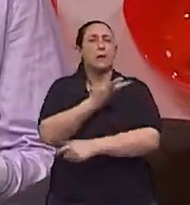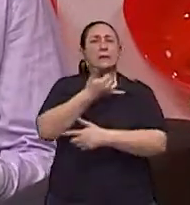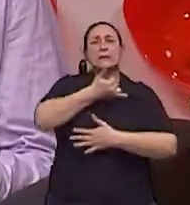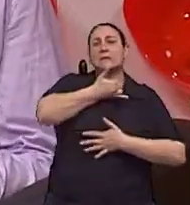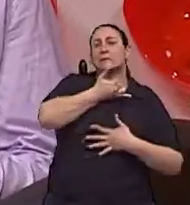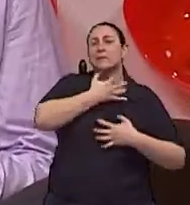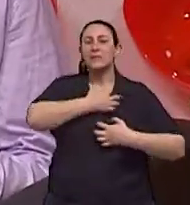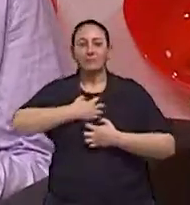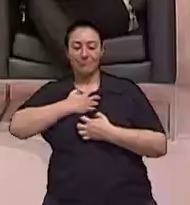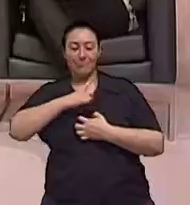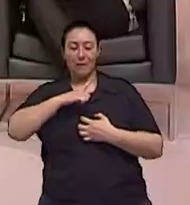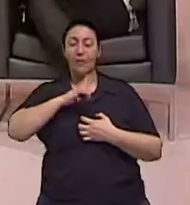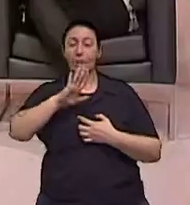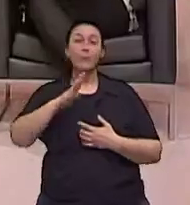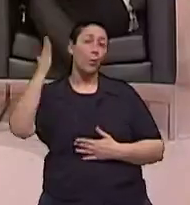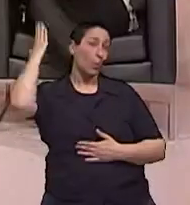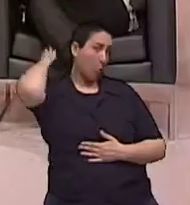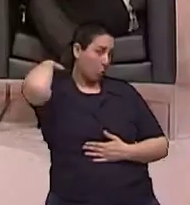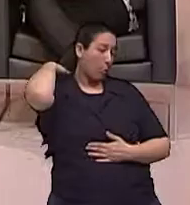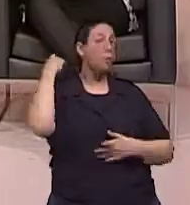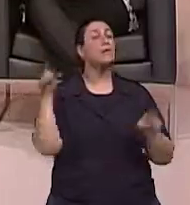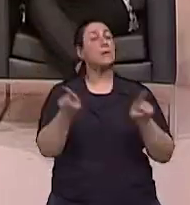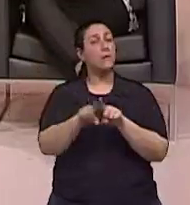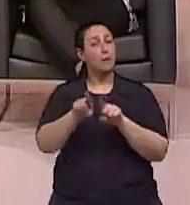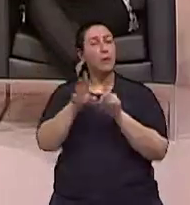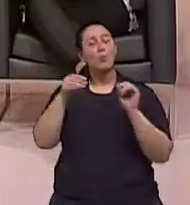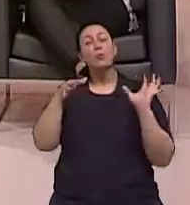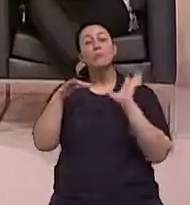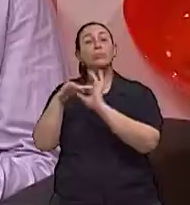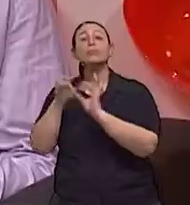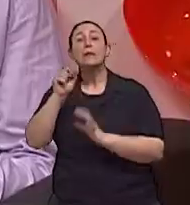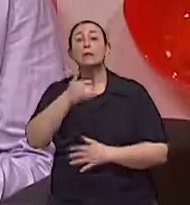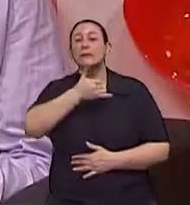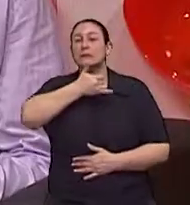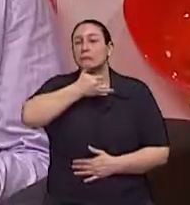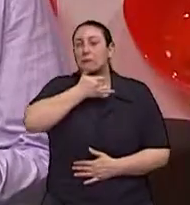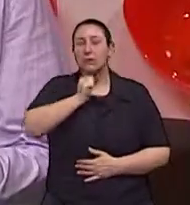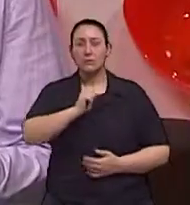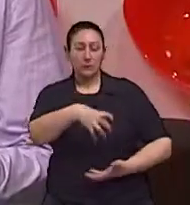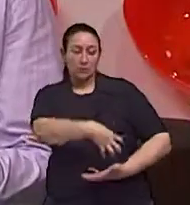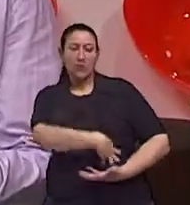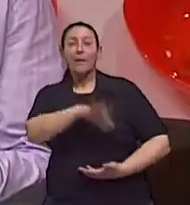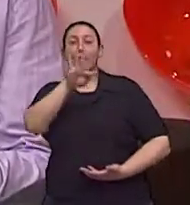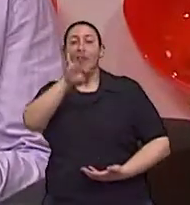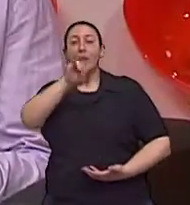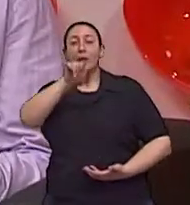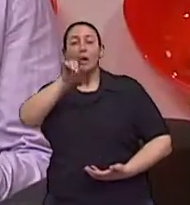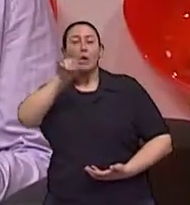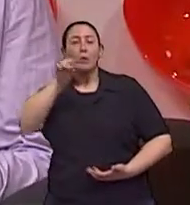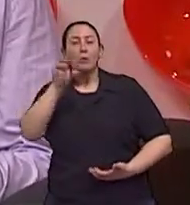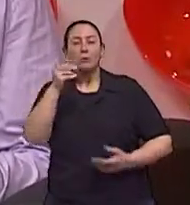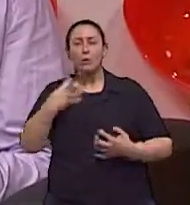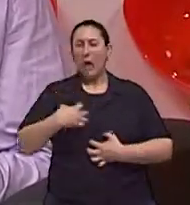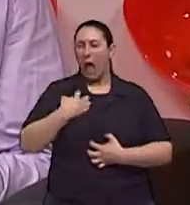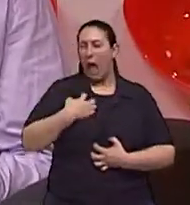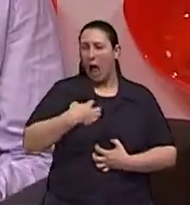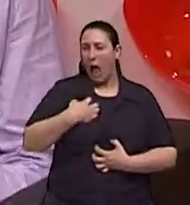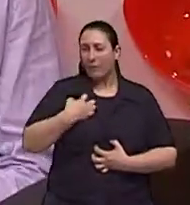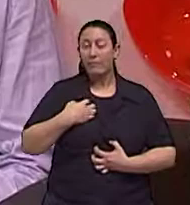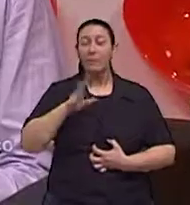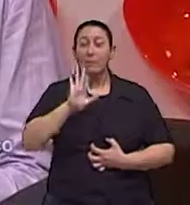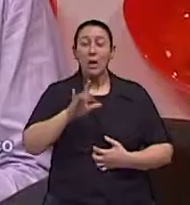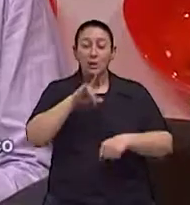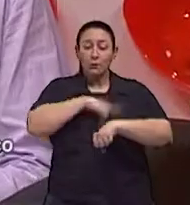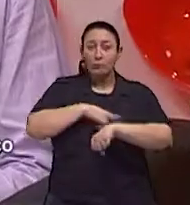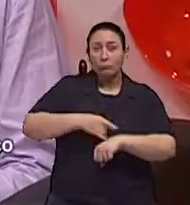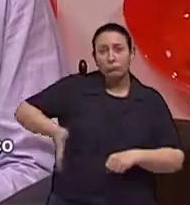não só ele Pulmão tem uma relação muito grande com tristeza Fígado tem relação com raiva rins tem relação com medo e por aí vai que